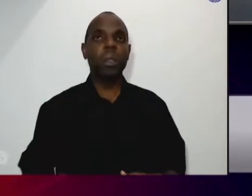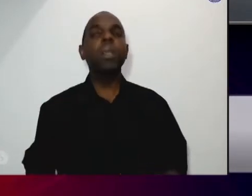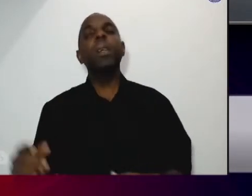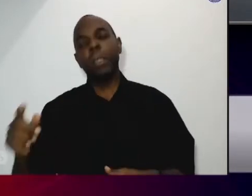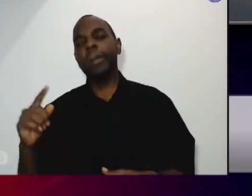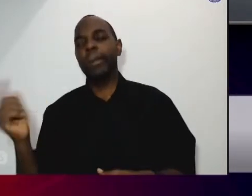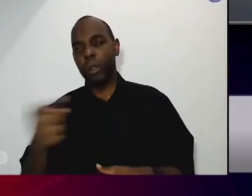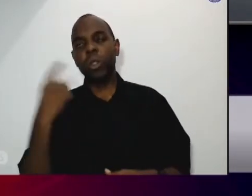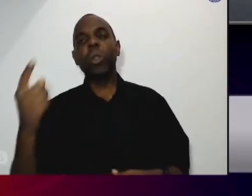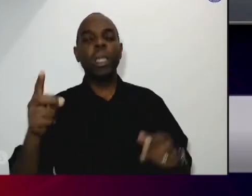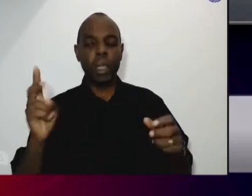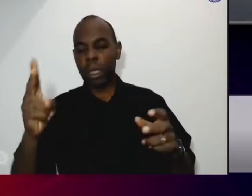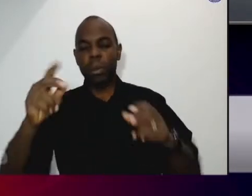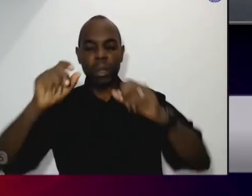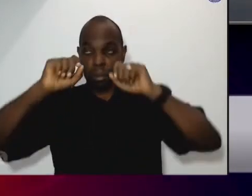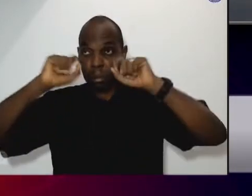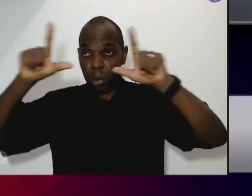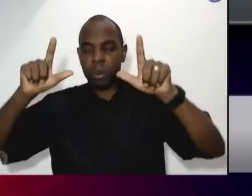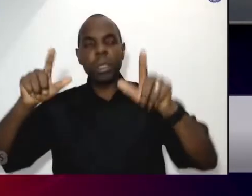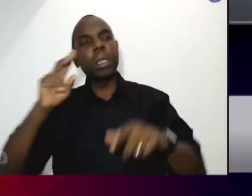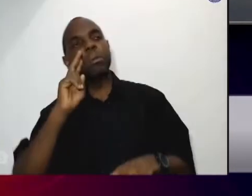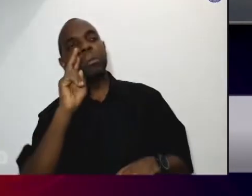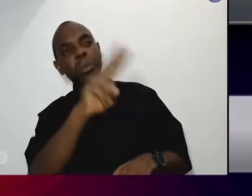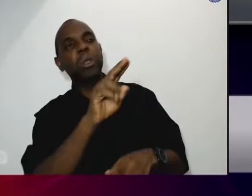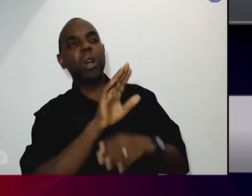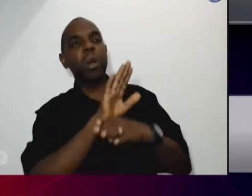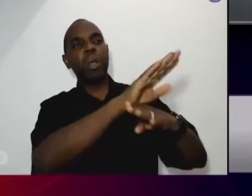ajudar a população é isso